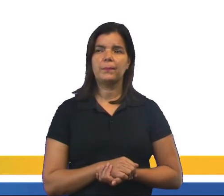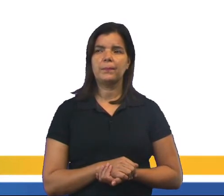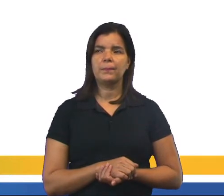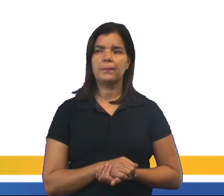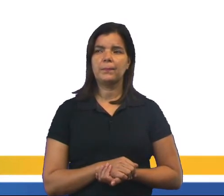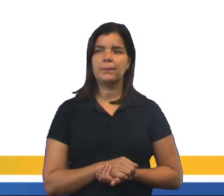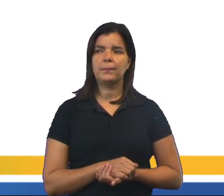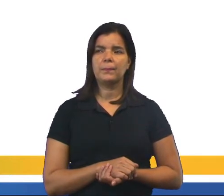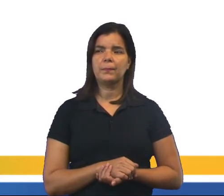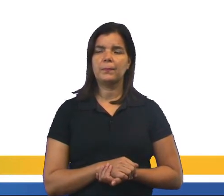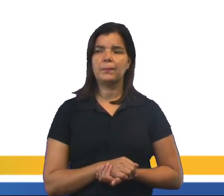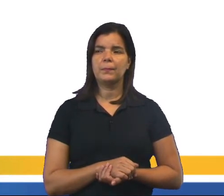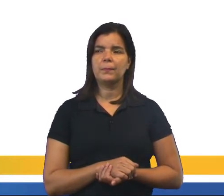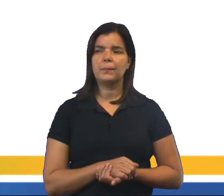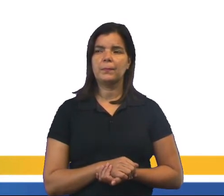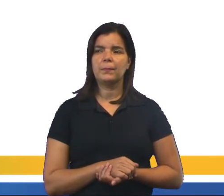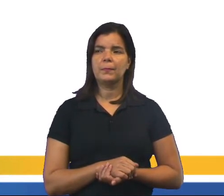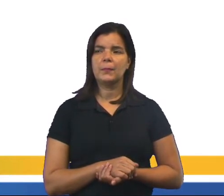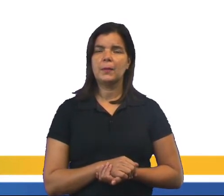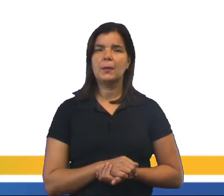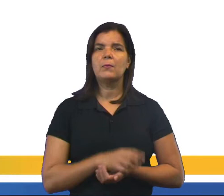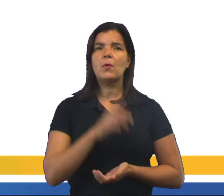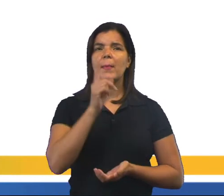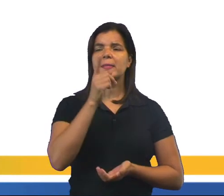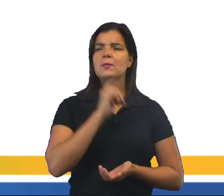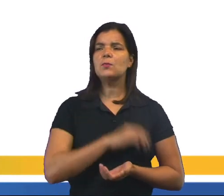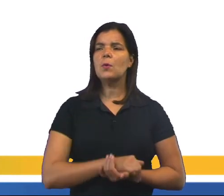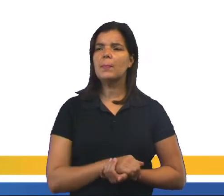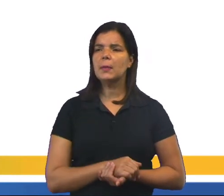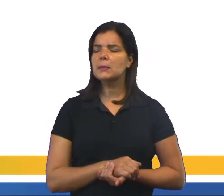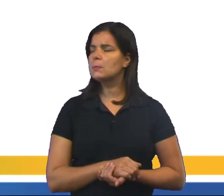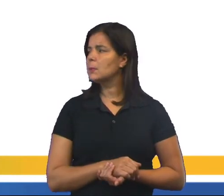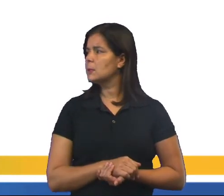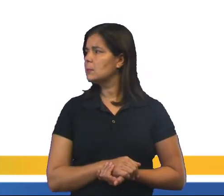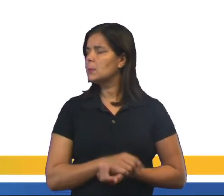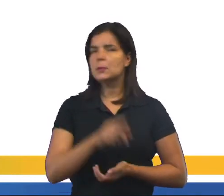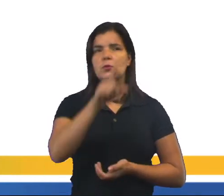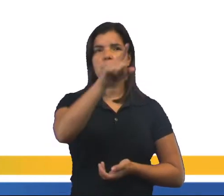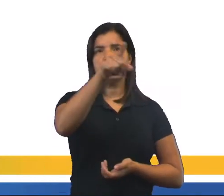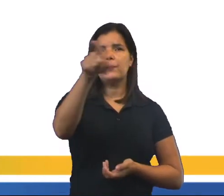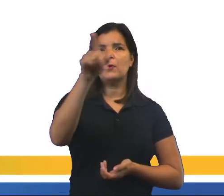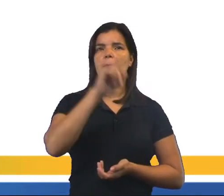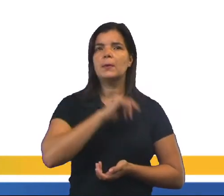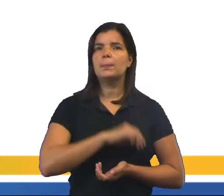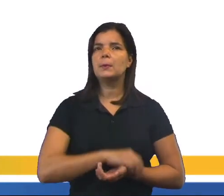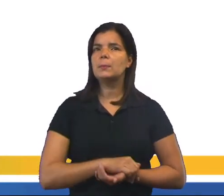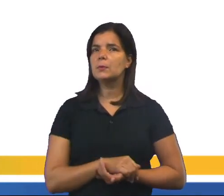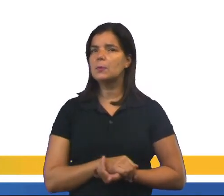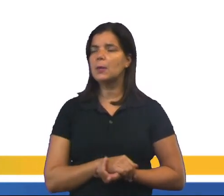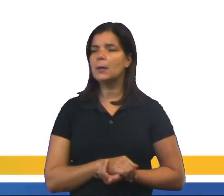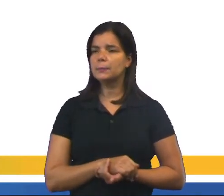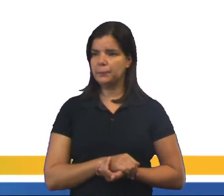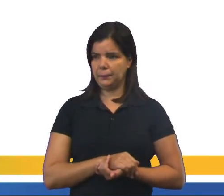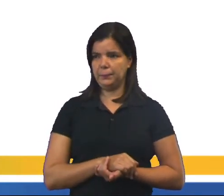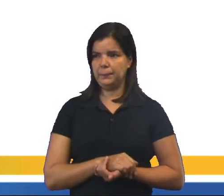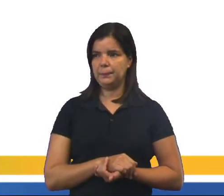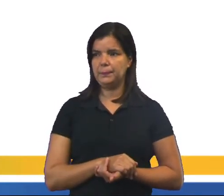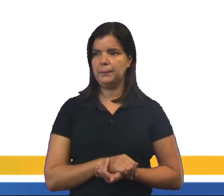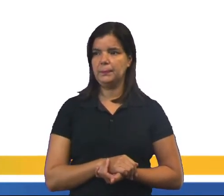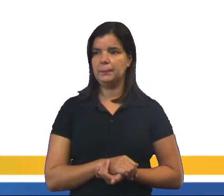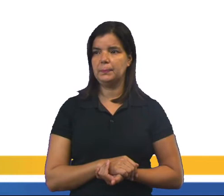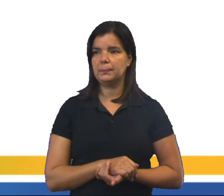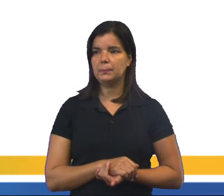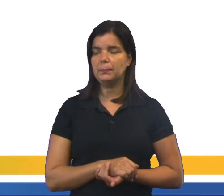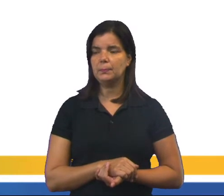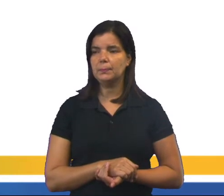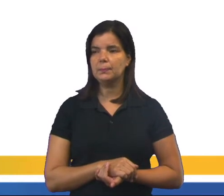aí eu me calei. Mas eu não sei o que saiu. Mas eu não sei o que saiu, tá? Isso, mas eu não sei o que